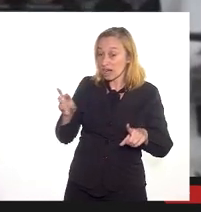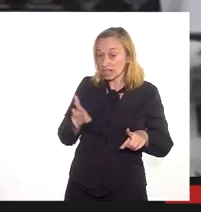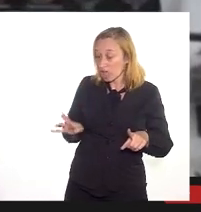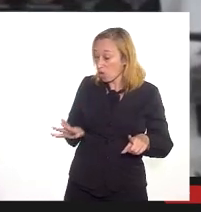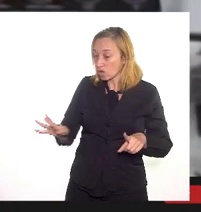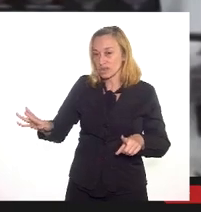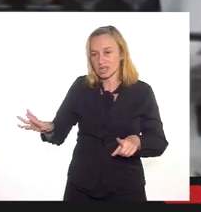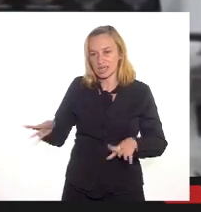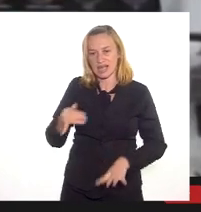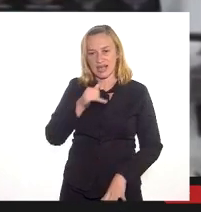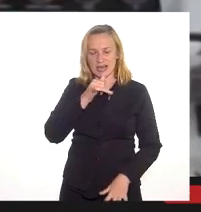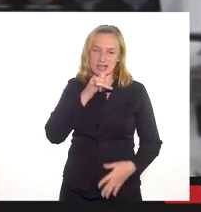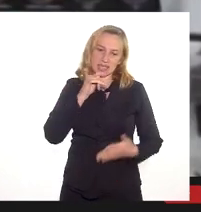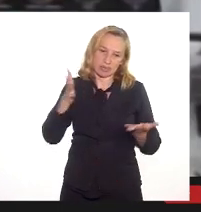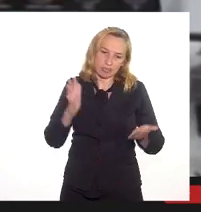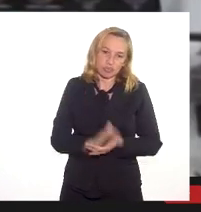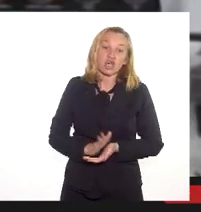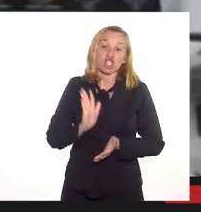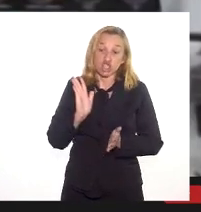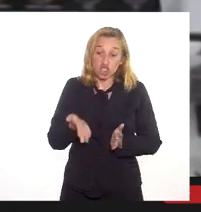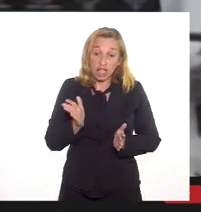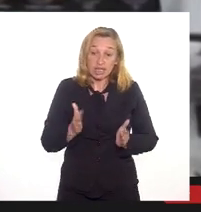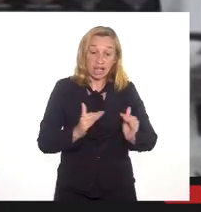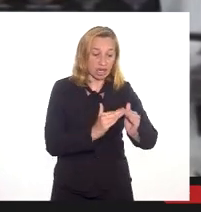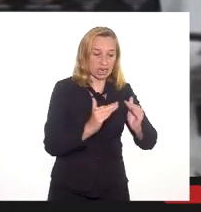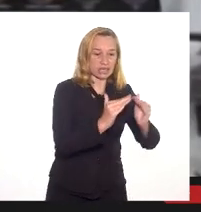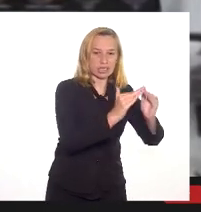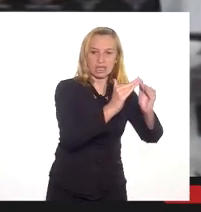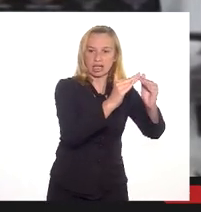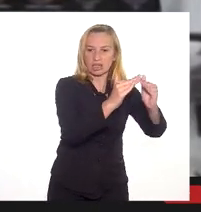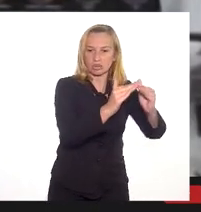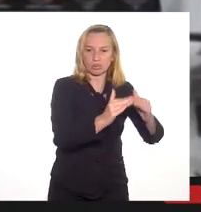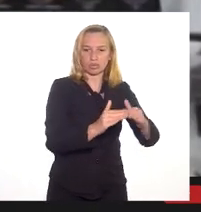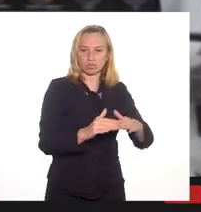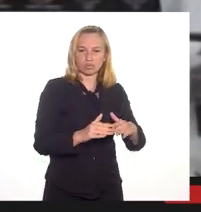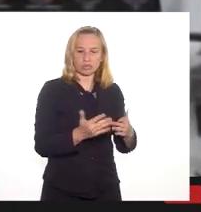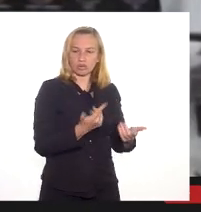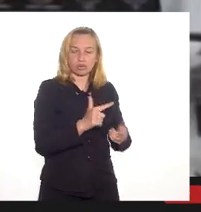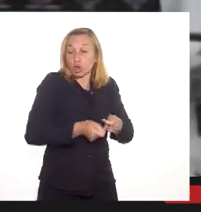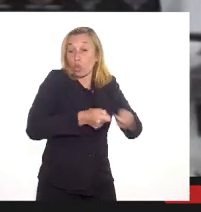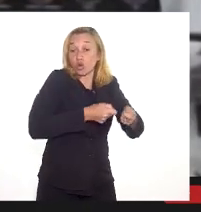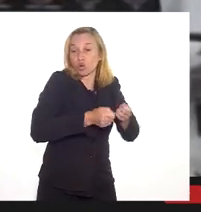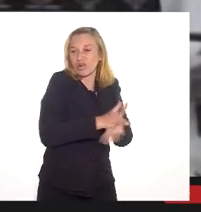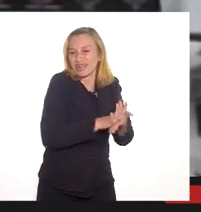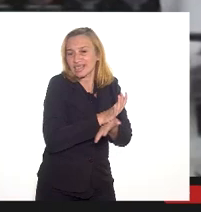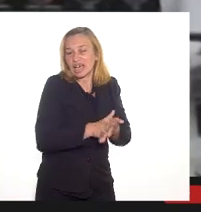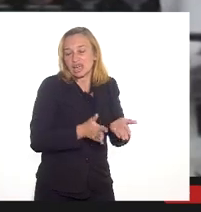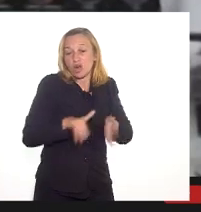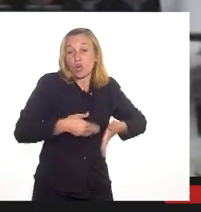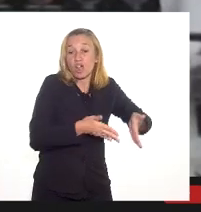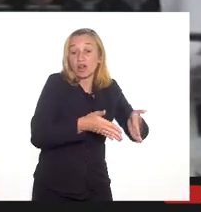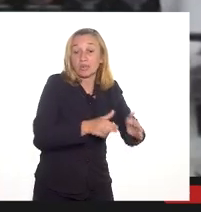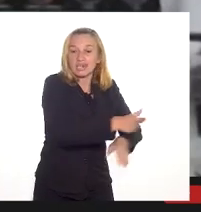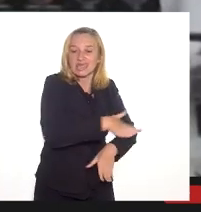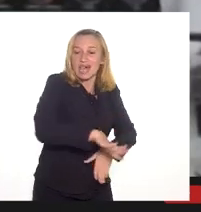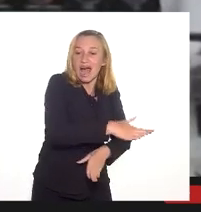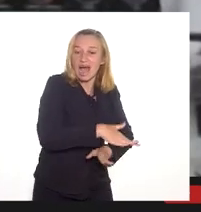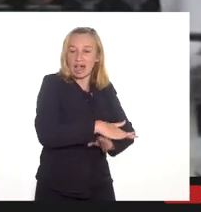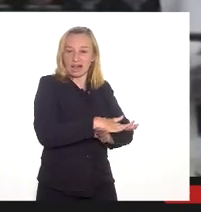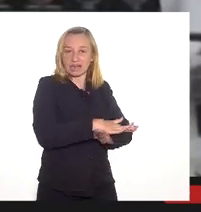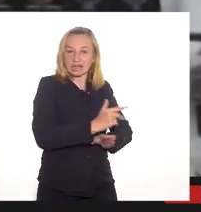ocupada irregularmente, desordenadamente, e o que a gente, o caminho que essa área está